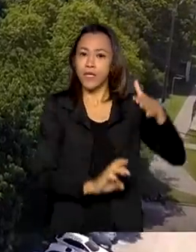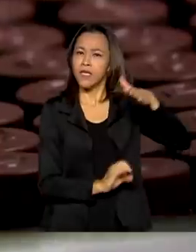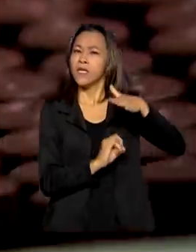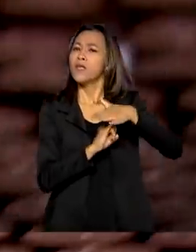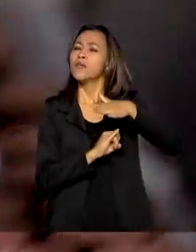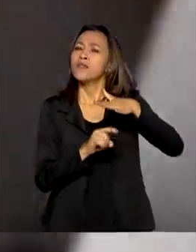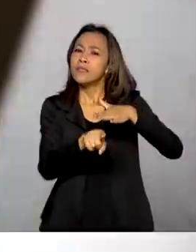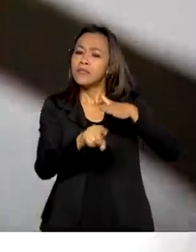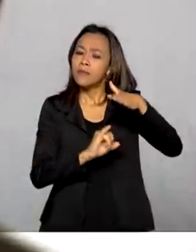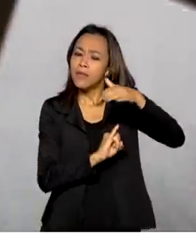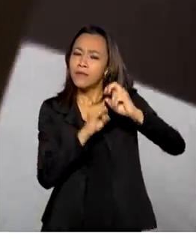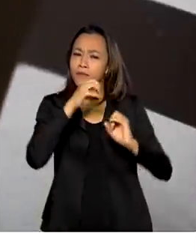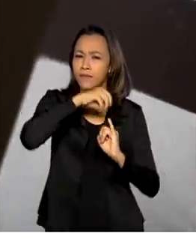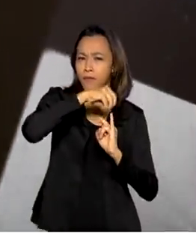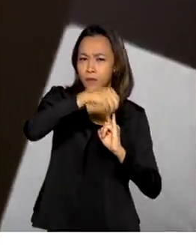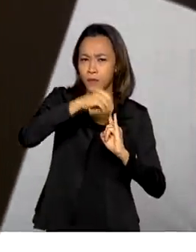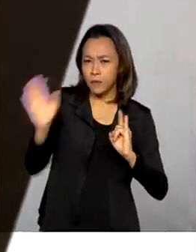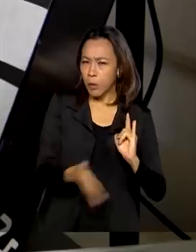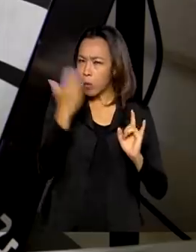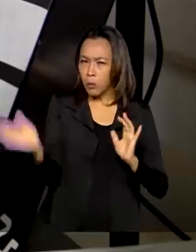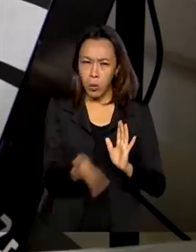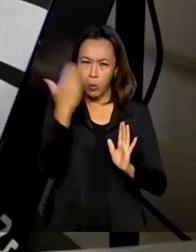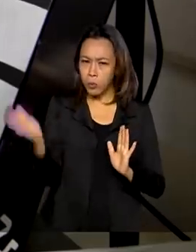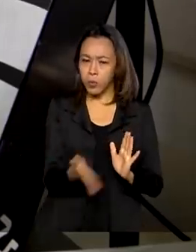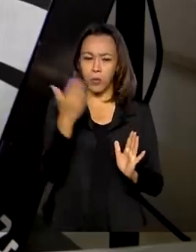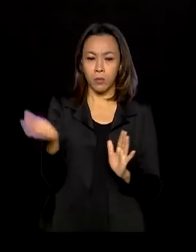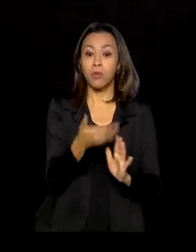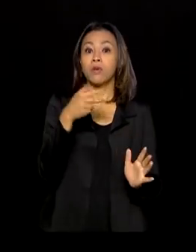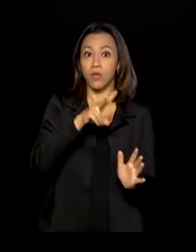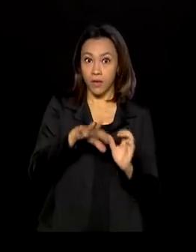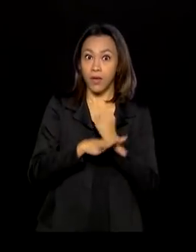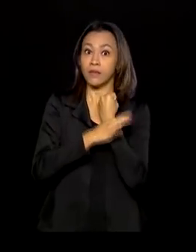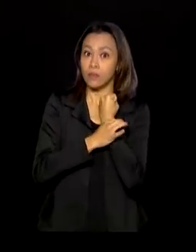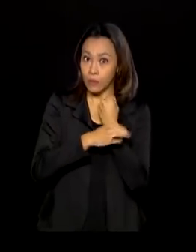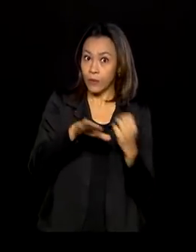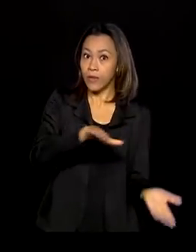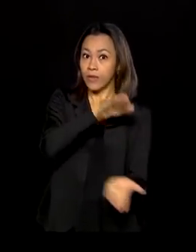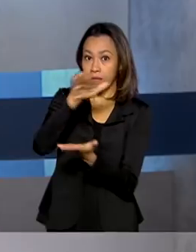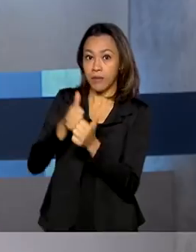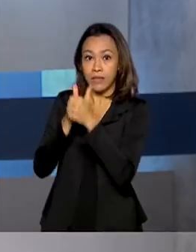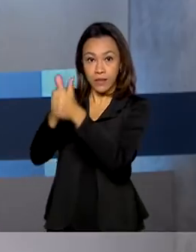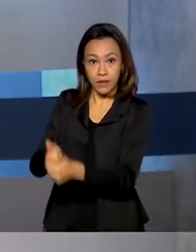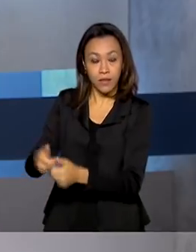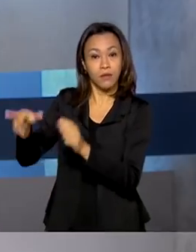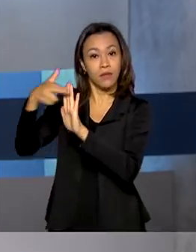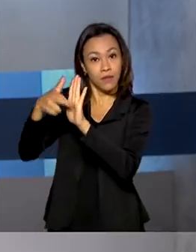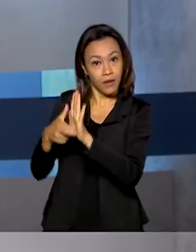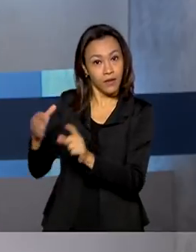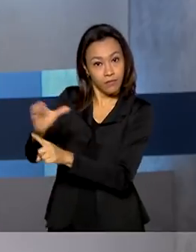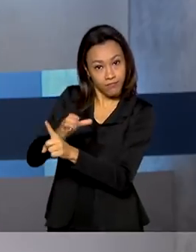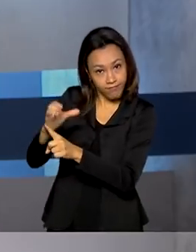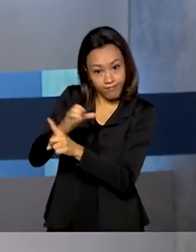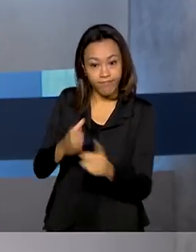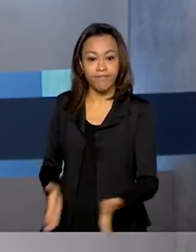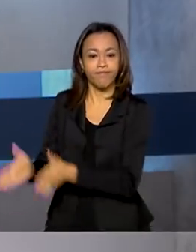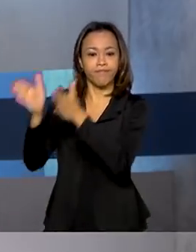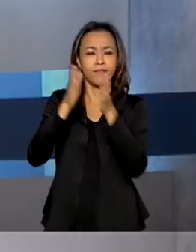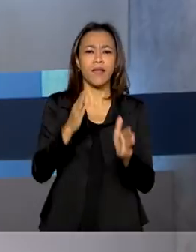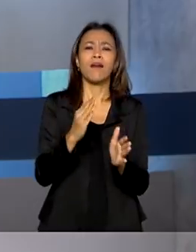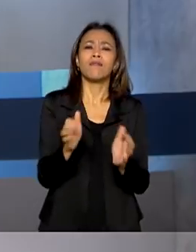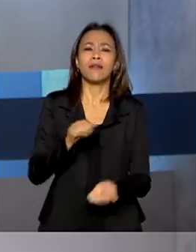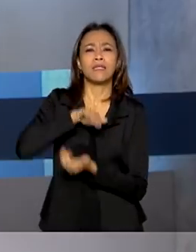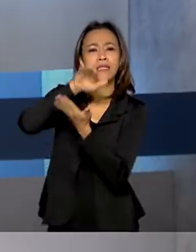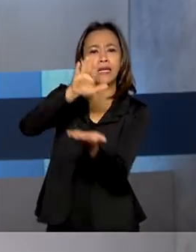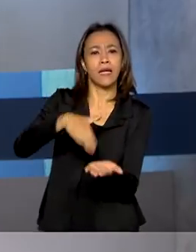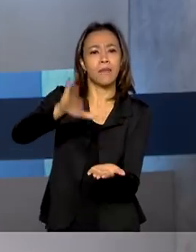larga escala da vacina de Oxford e garante a entrega dentro do cronograma. Serão entregues mais de 100 milhões